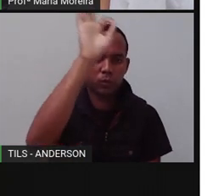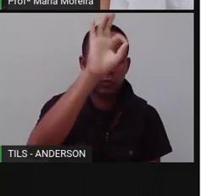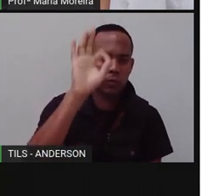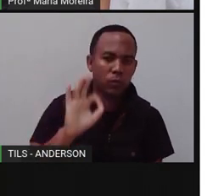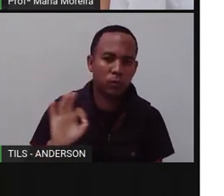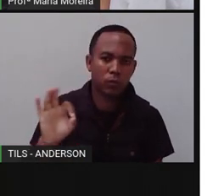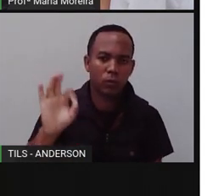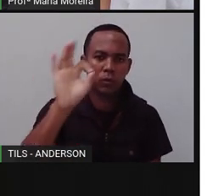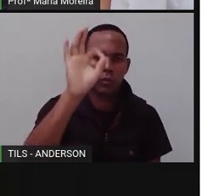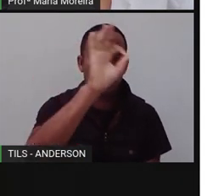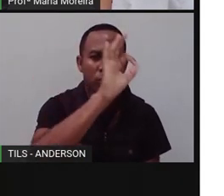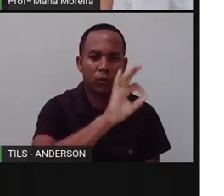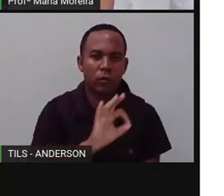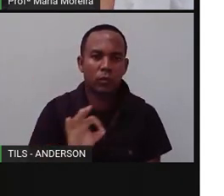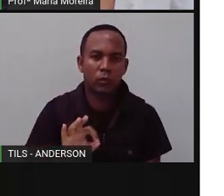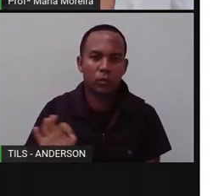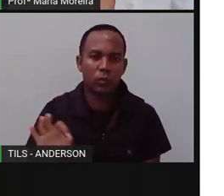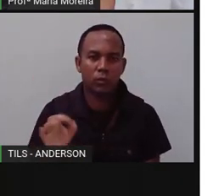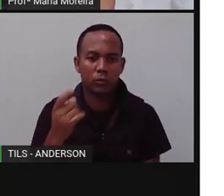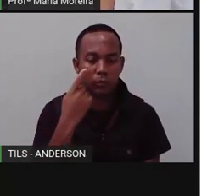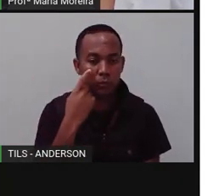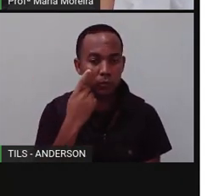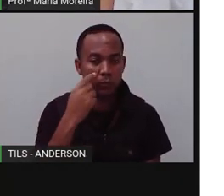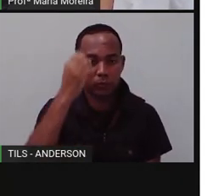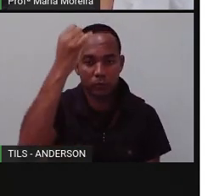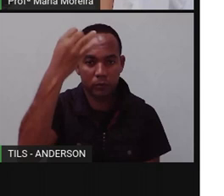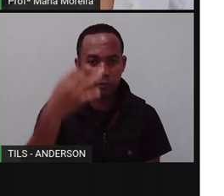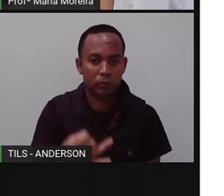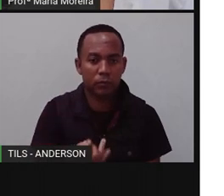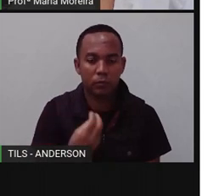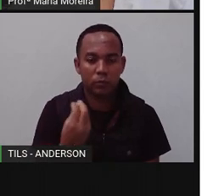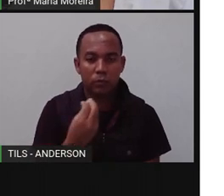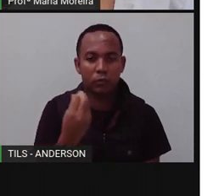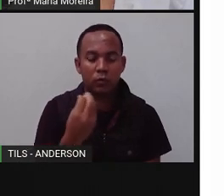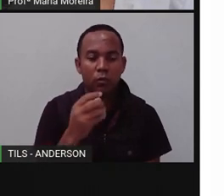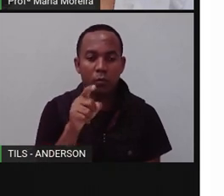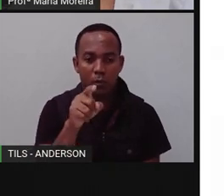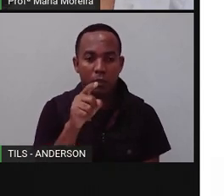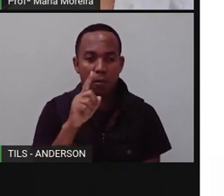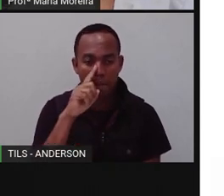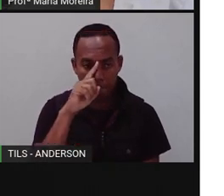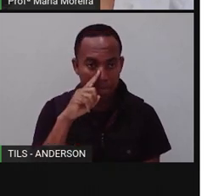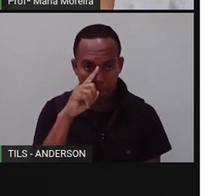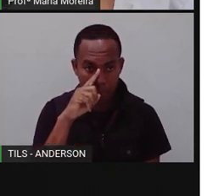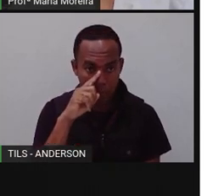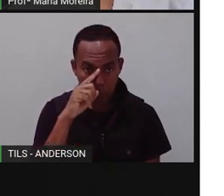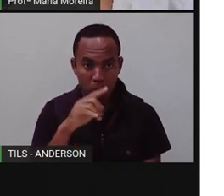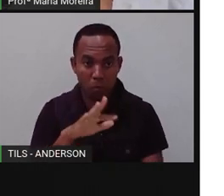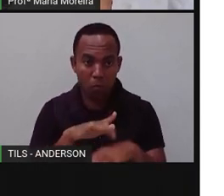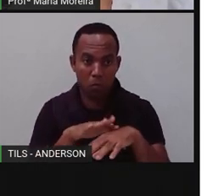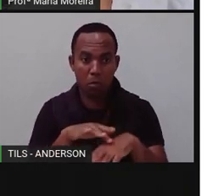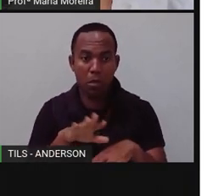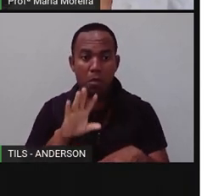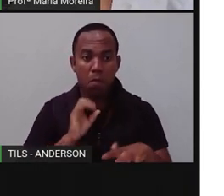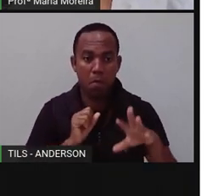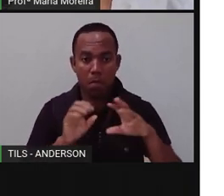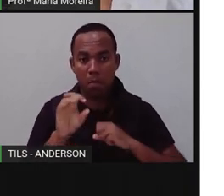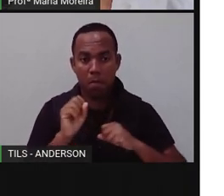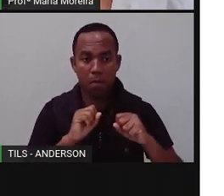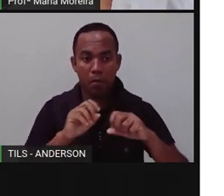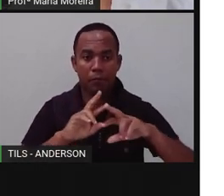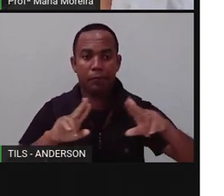aegypti, né? Então vamos falar sobre esse mosquitinho, mosquito da dengue, o transmissor da dengue e também transmissor de outras